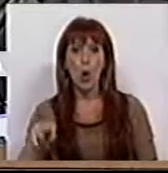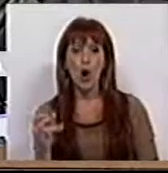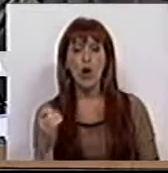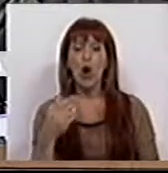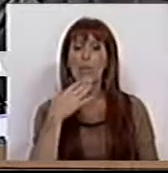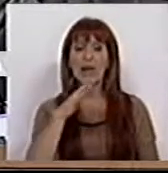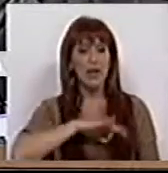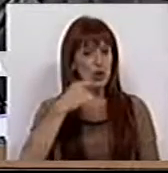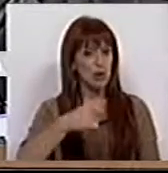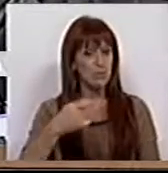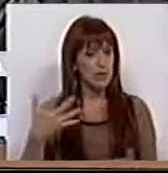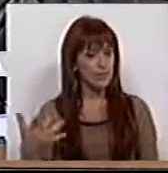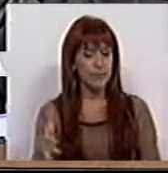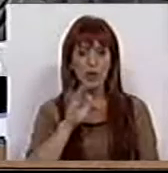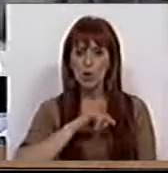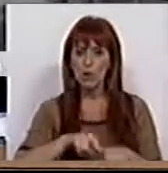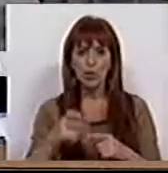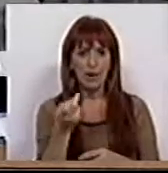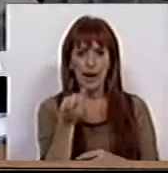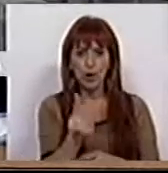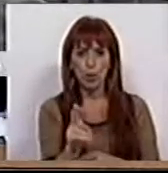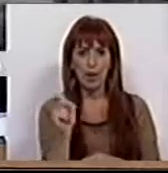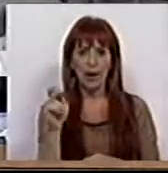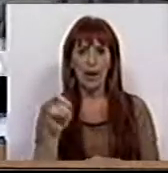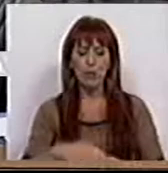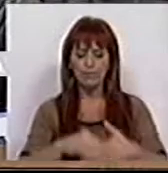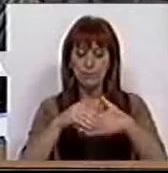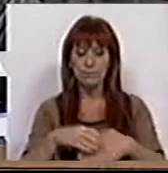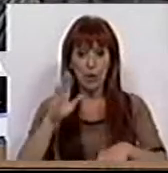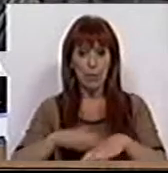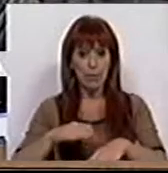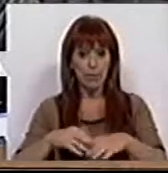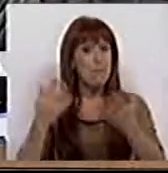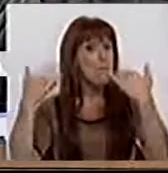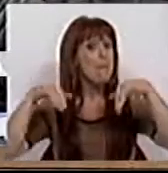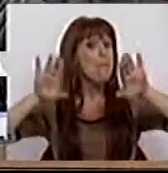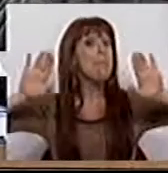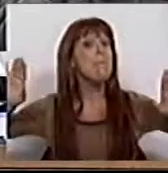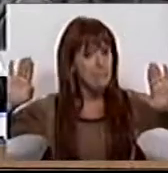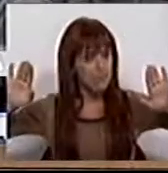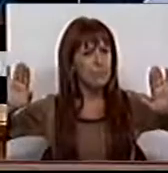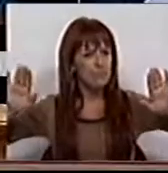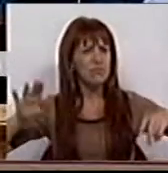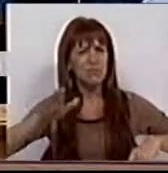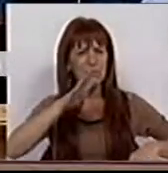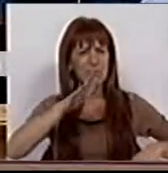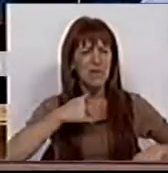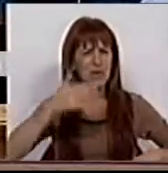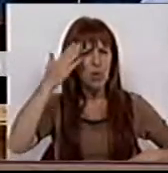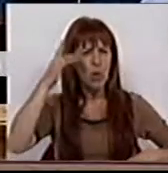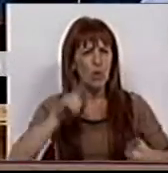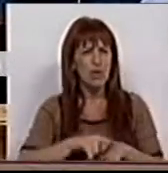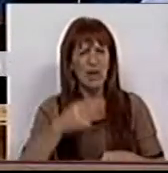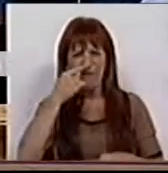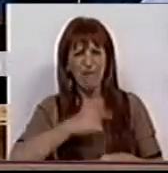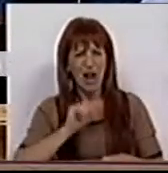Muito obrigada, Sra. Presidente, Sr. Deputado Arthur Rigo, cumprimentá-lo, mas dizer-lhe que me parece